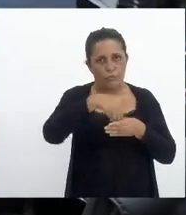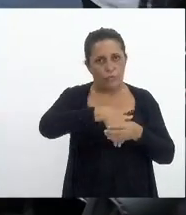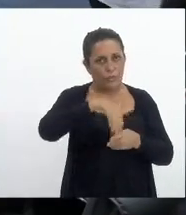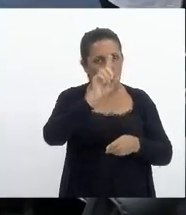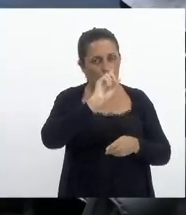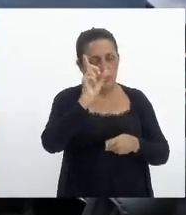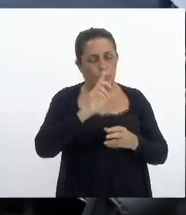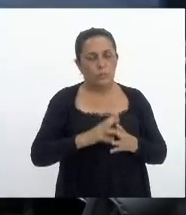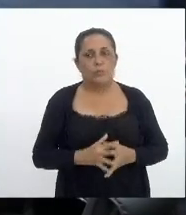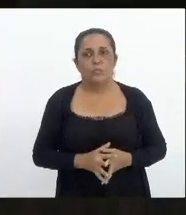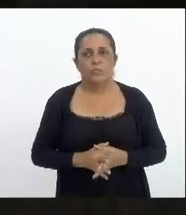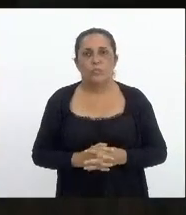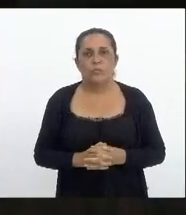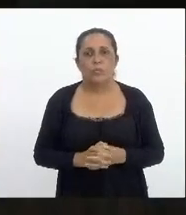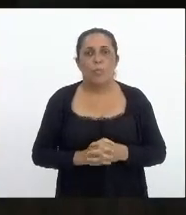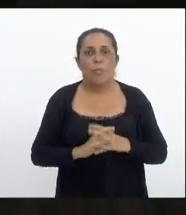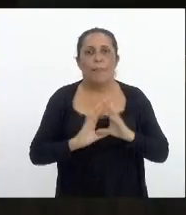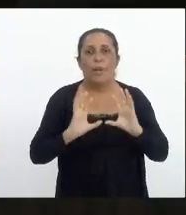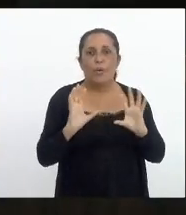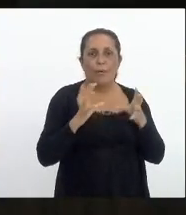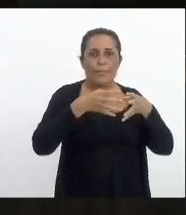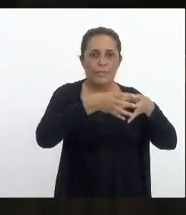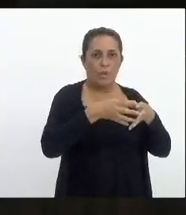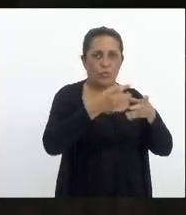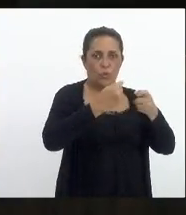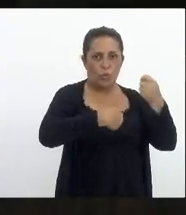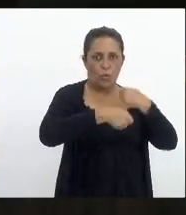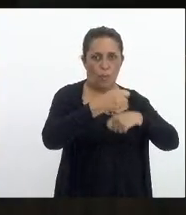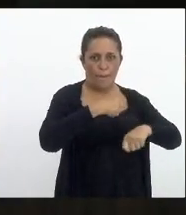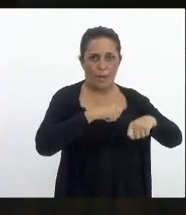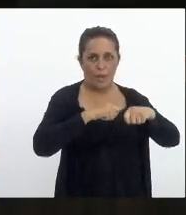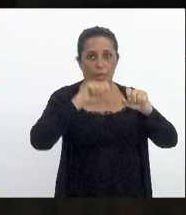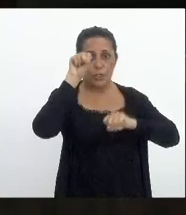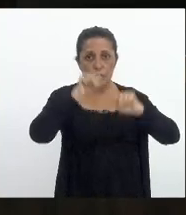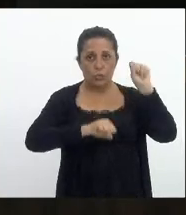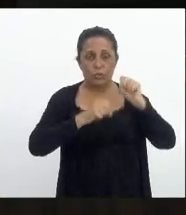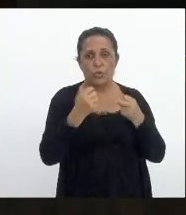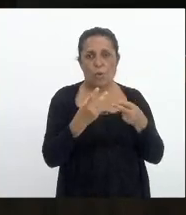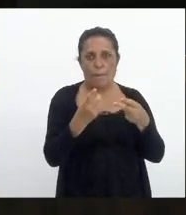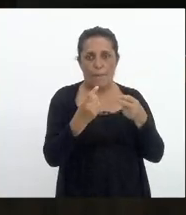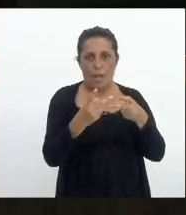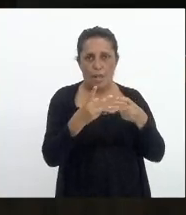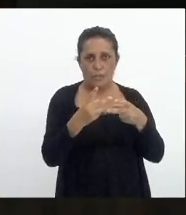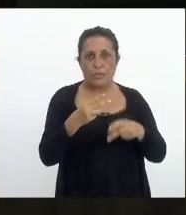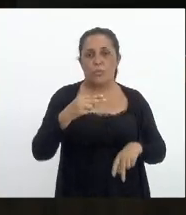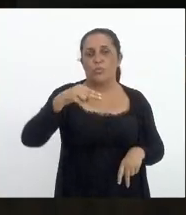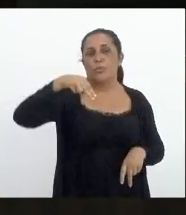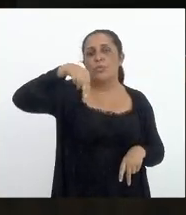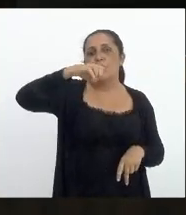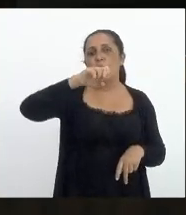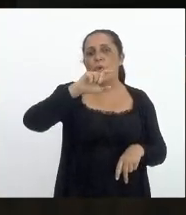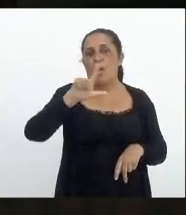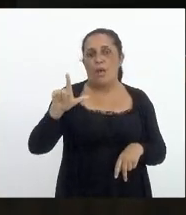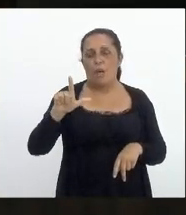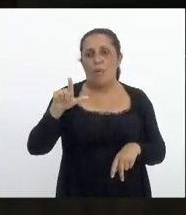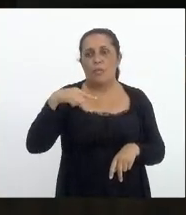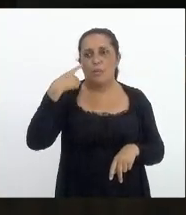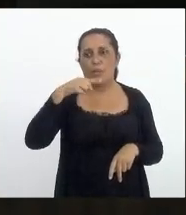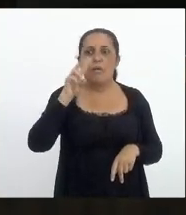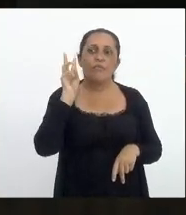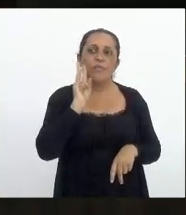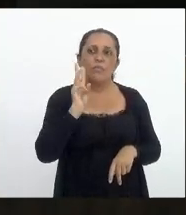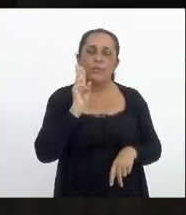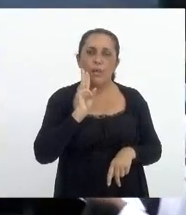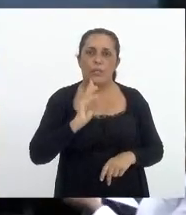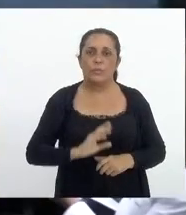pela comissão de economia indústria e comércio deputado Nelto Carvalho deputado Valdeque